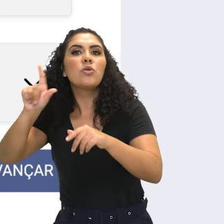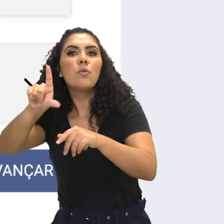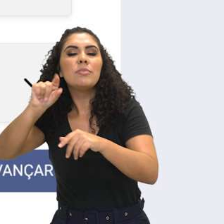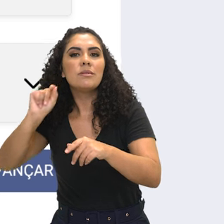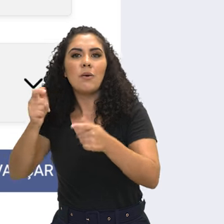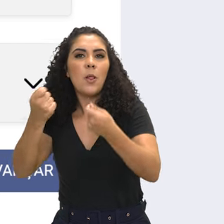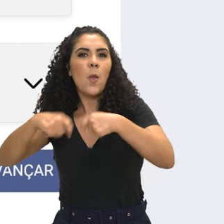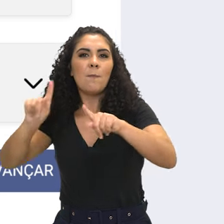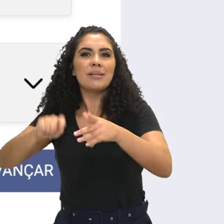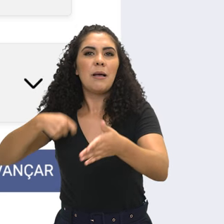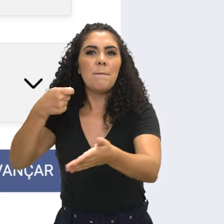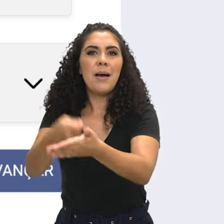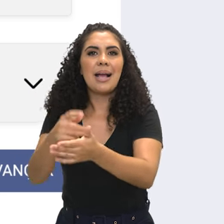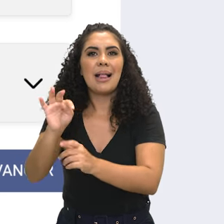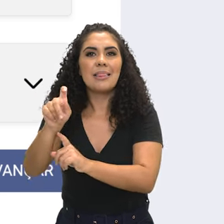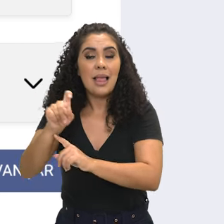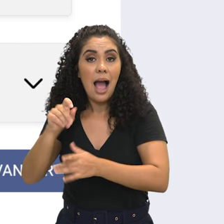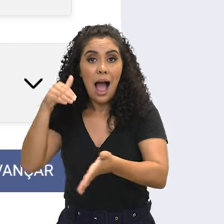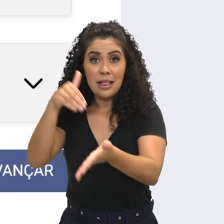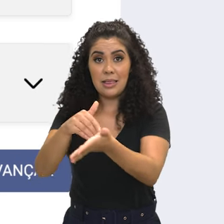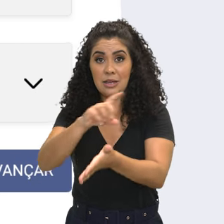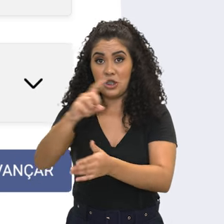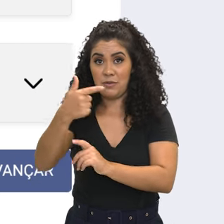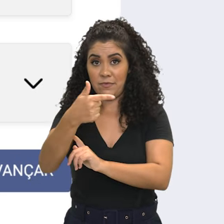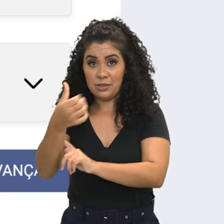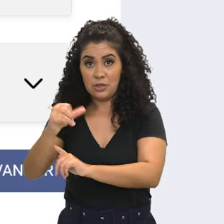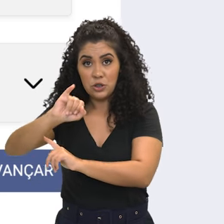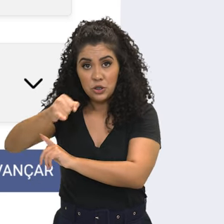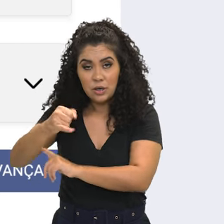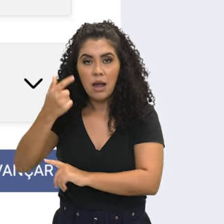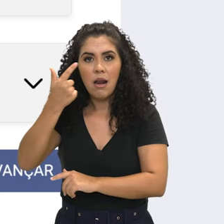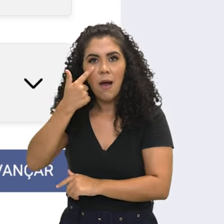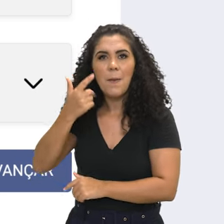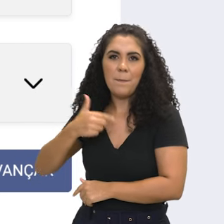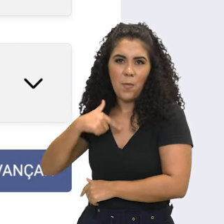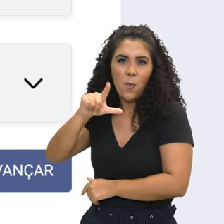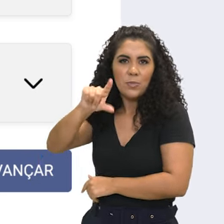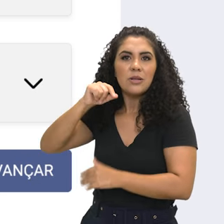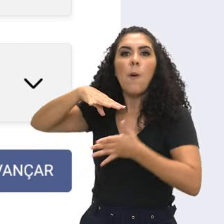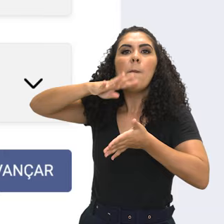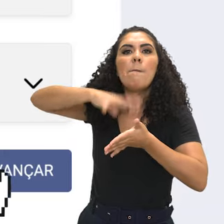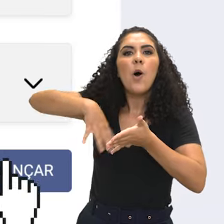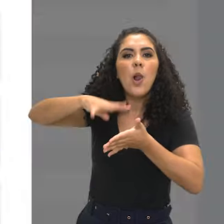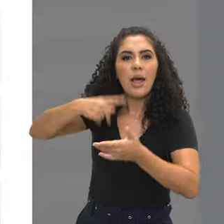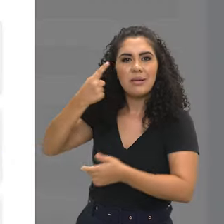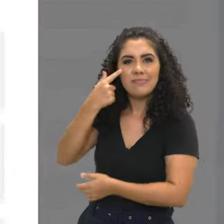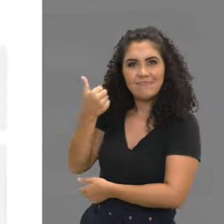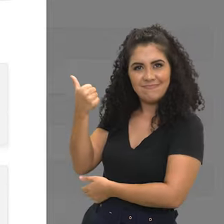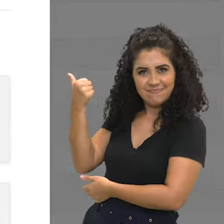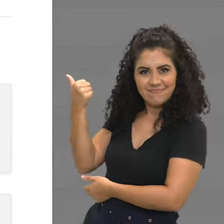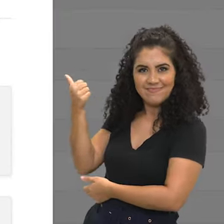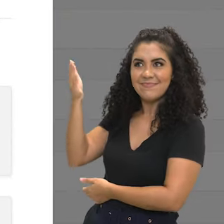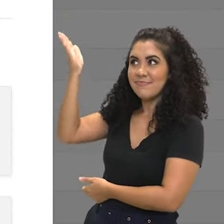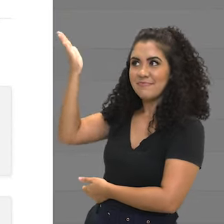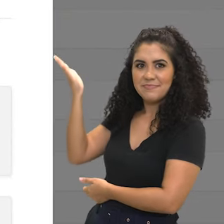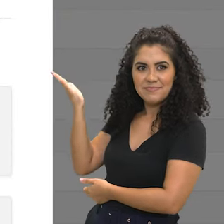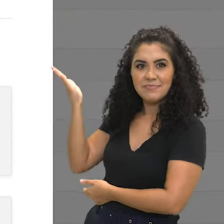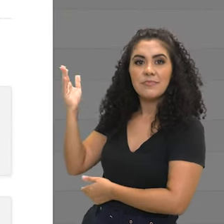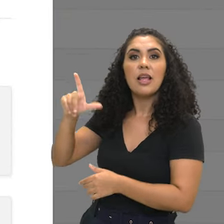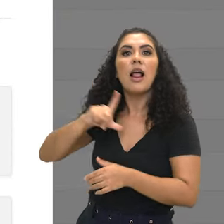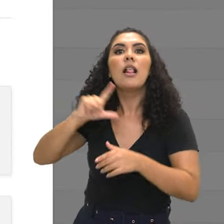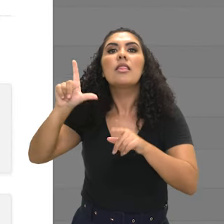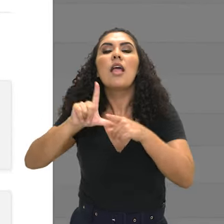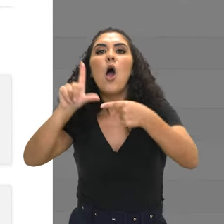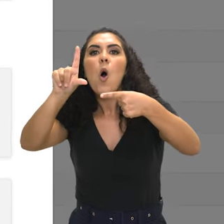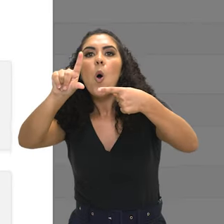isenção que pode ser feita até o dia 26 de janeiro. Como no meu caso eu vou fazer um boleto, eu clico em avançar e aí ele vai